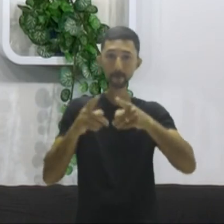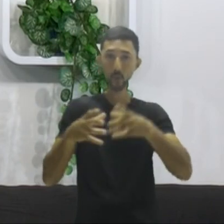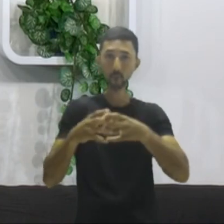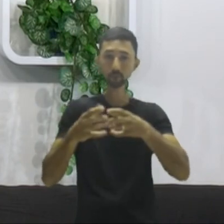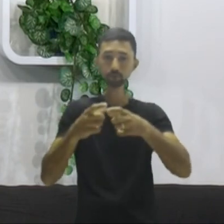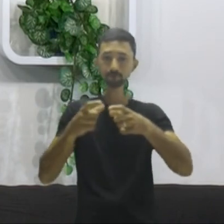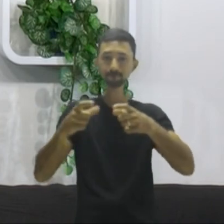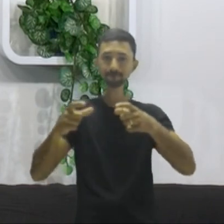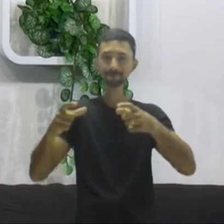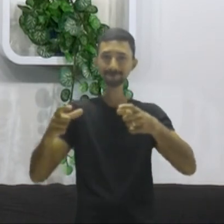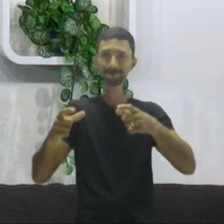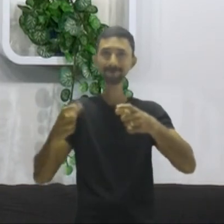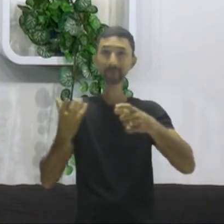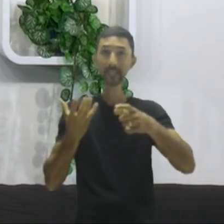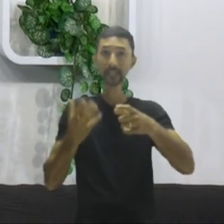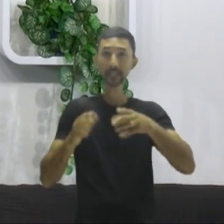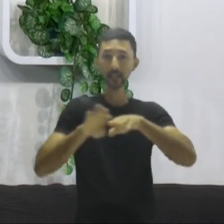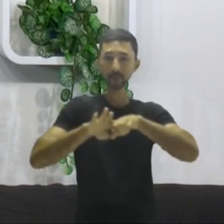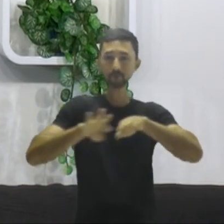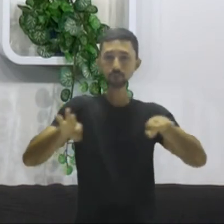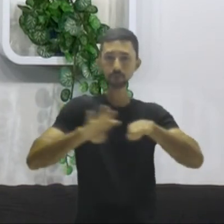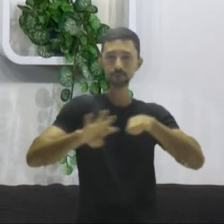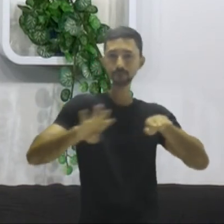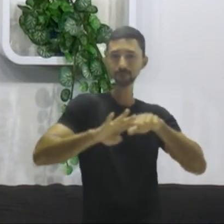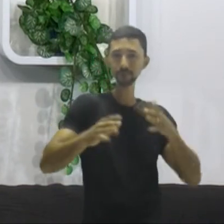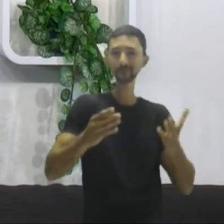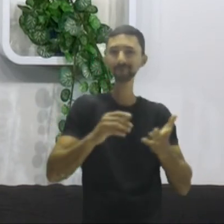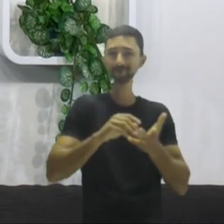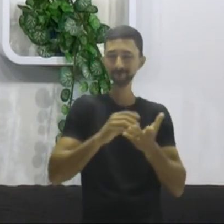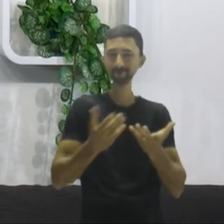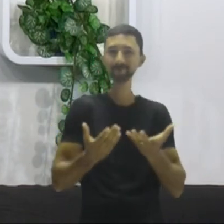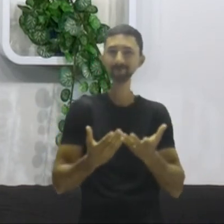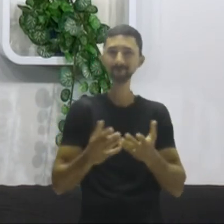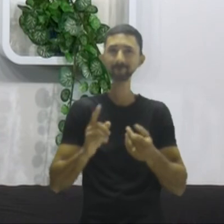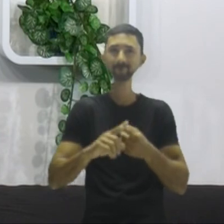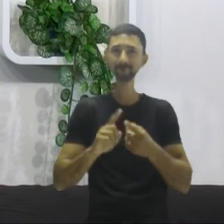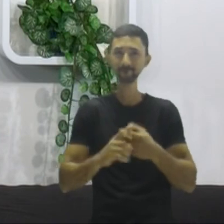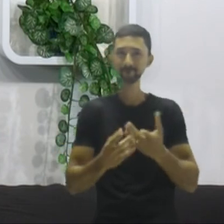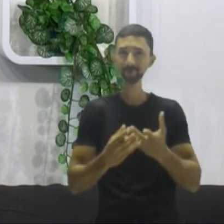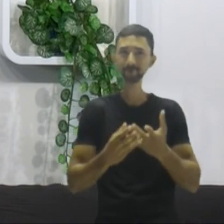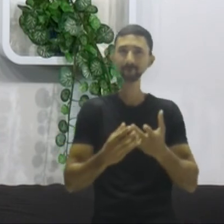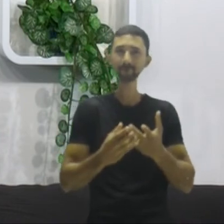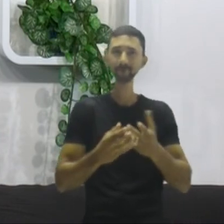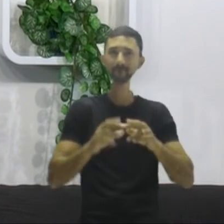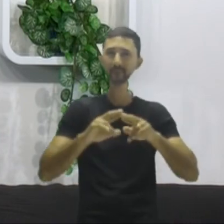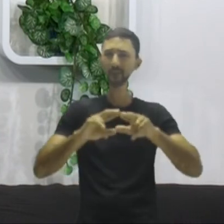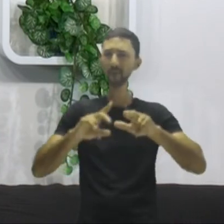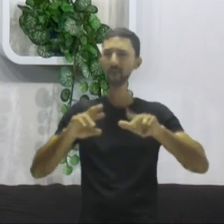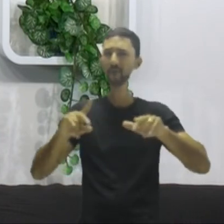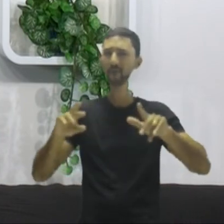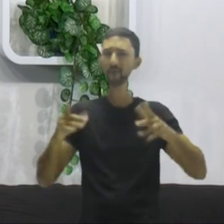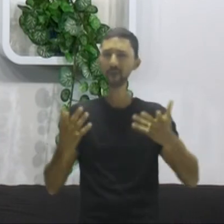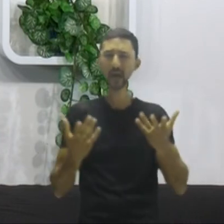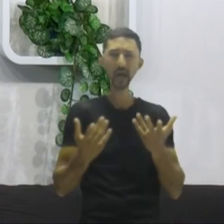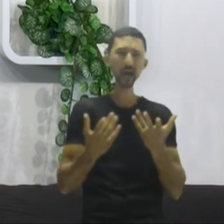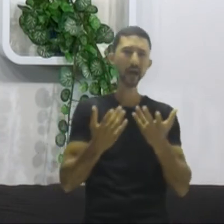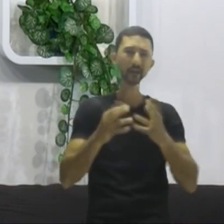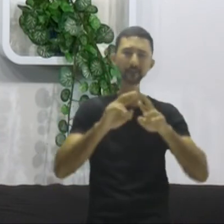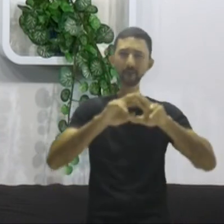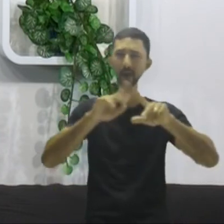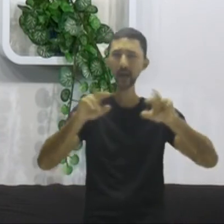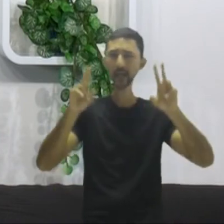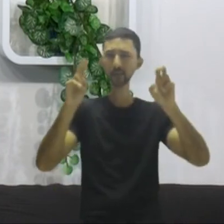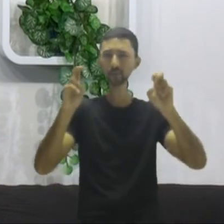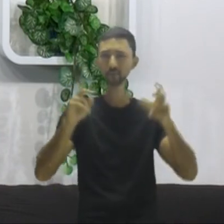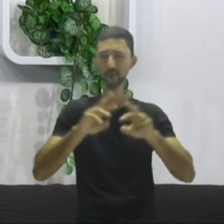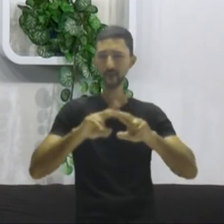milhões de pessoas que querem se separar da Turquia, que são os curdos, dentre outras questões.